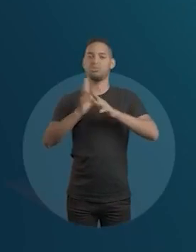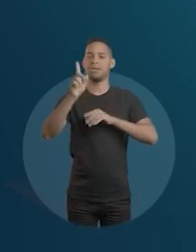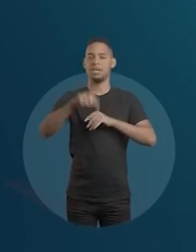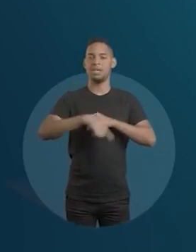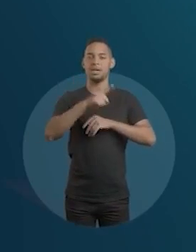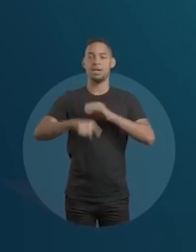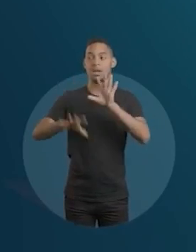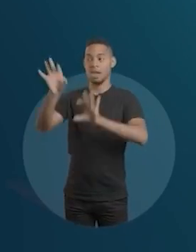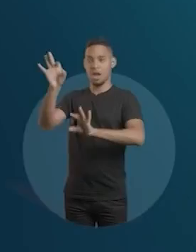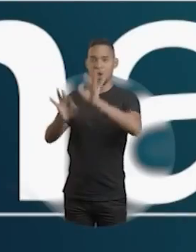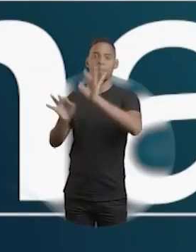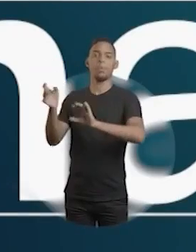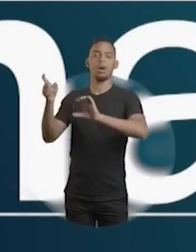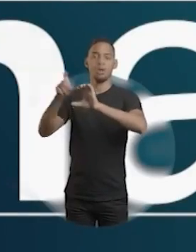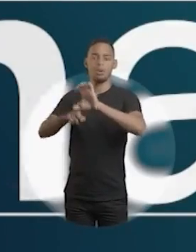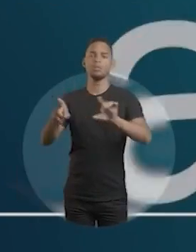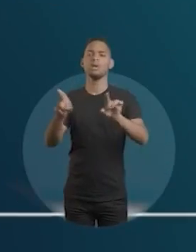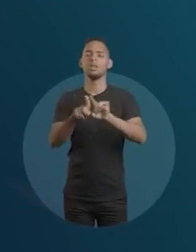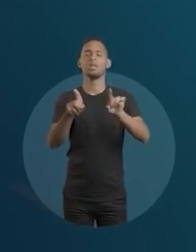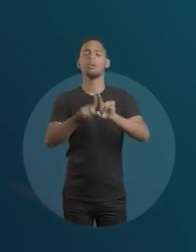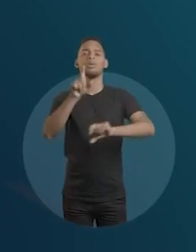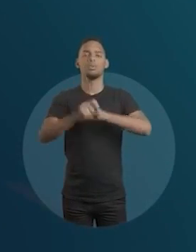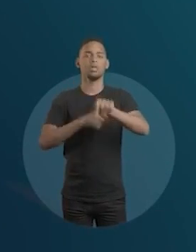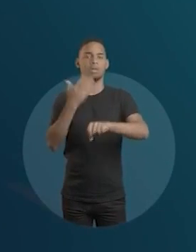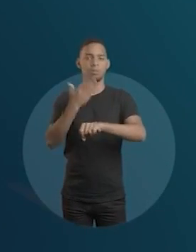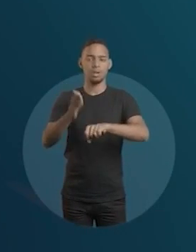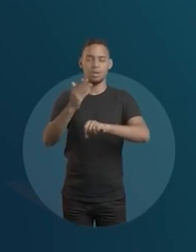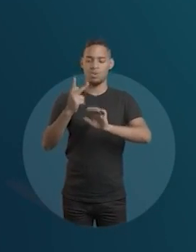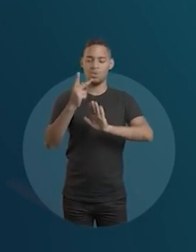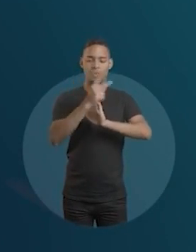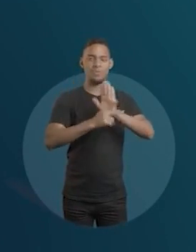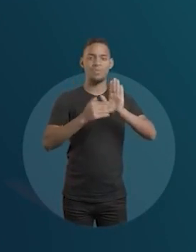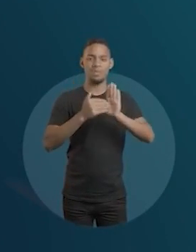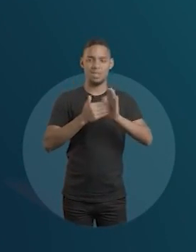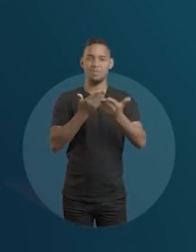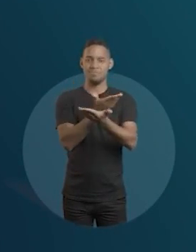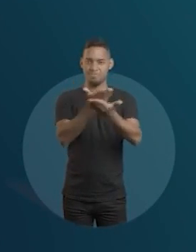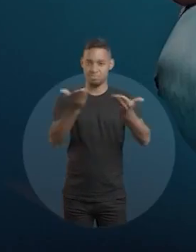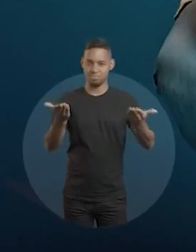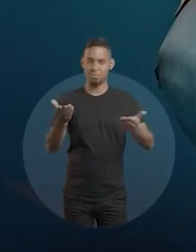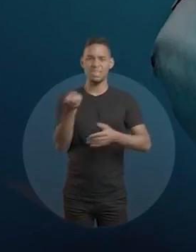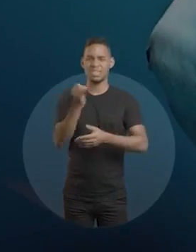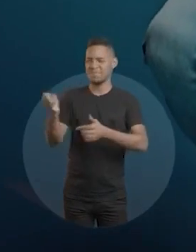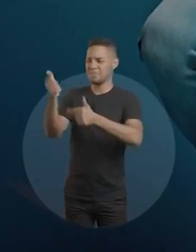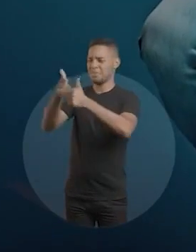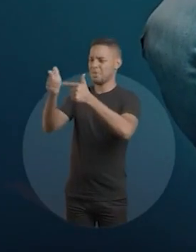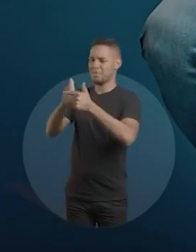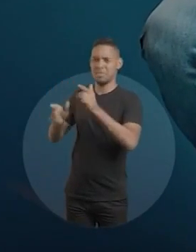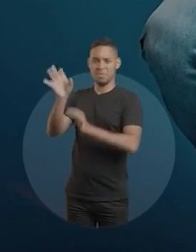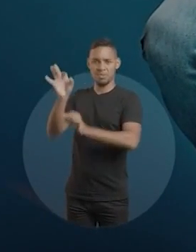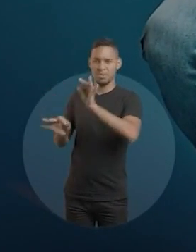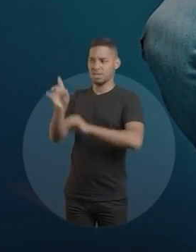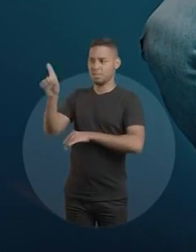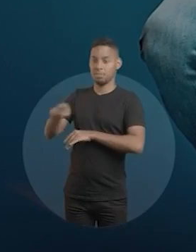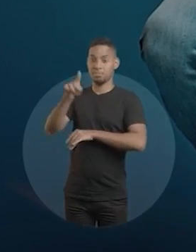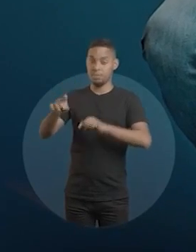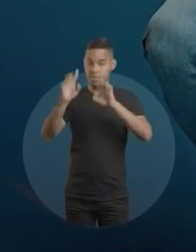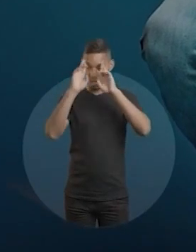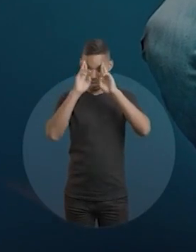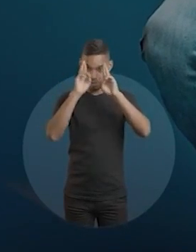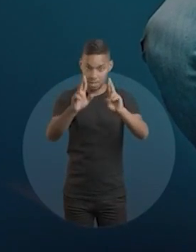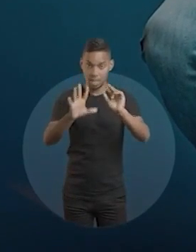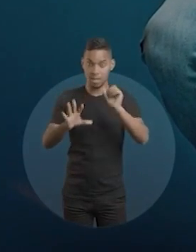e arrumar as contas públicas. E aí sim, colocar em prática o nosso plano para o funcionalismo. Encerrar as pendências judiciais.